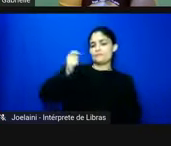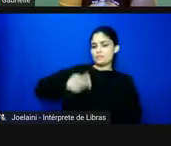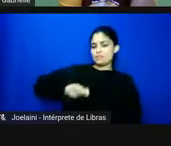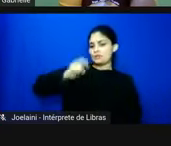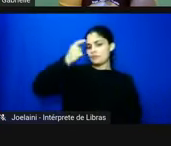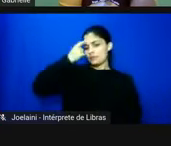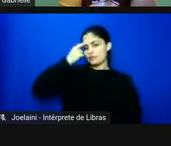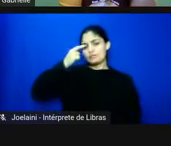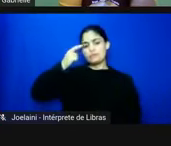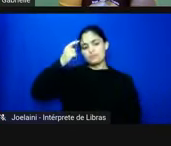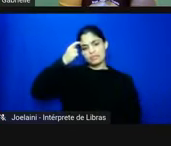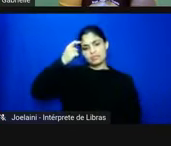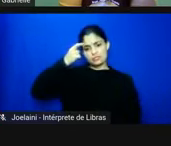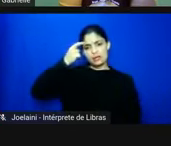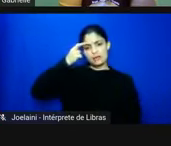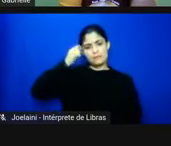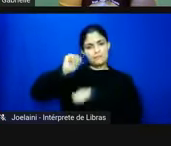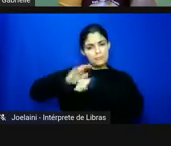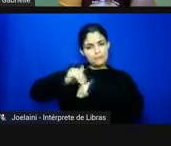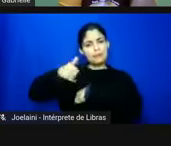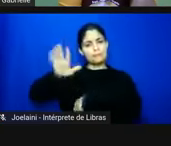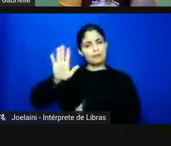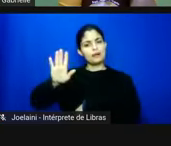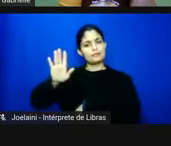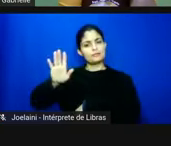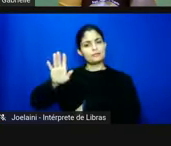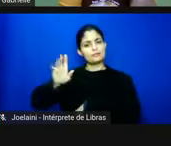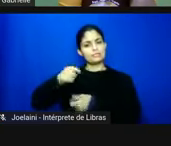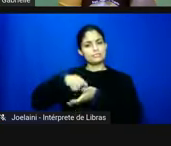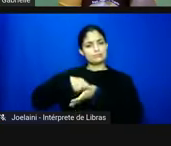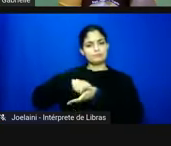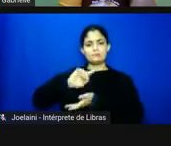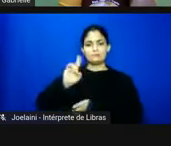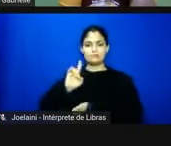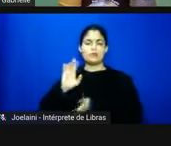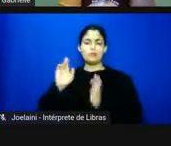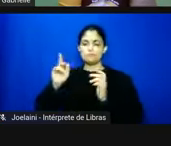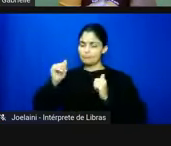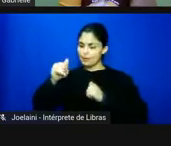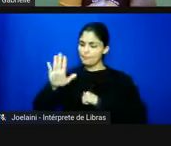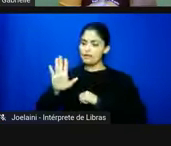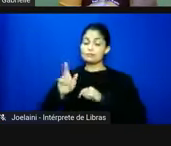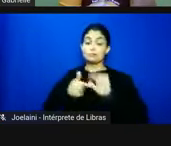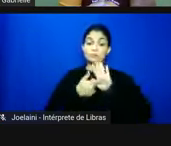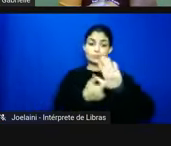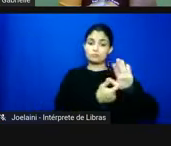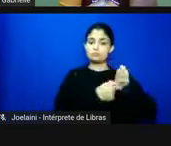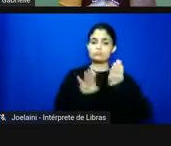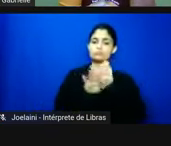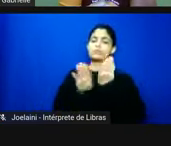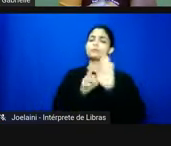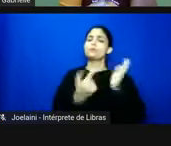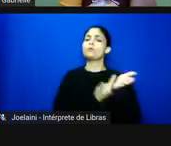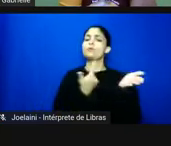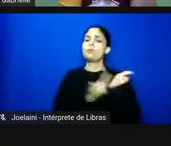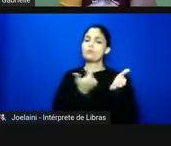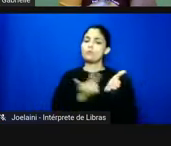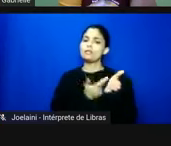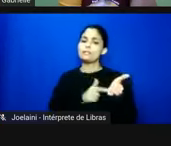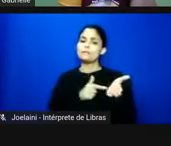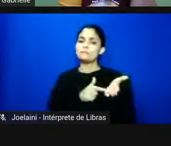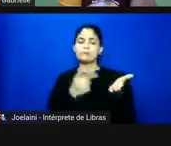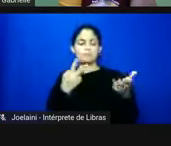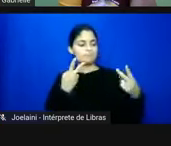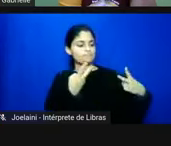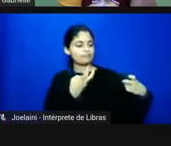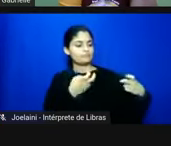para além dessa chave da subalternidade assim e o quanto essas esse livro né eu também vejo como um potencial